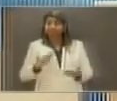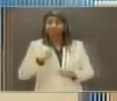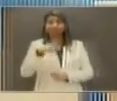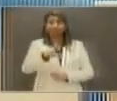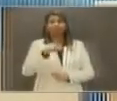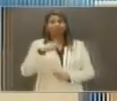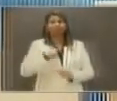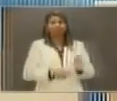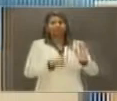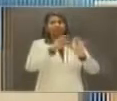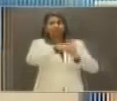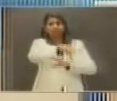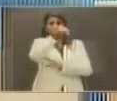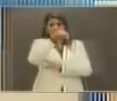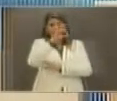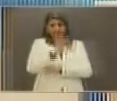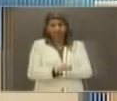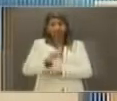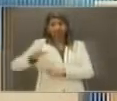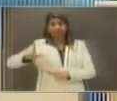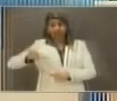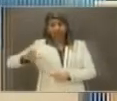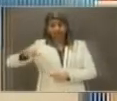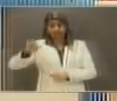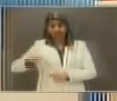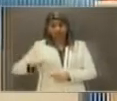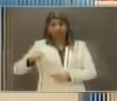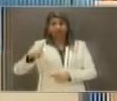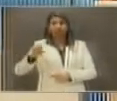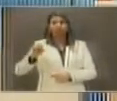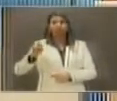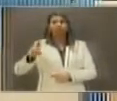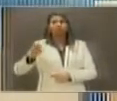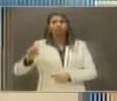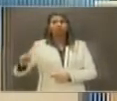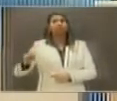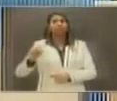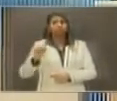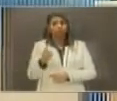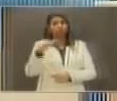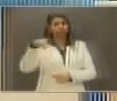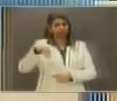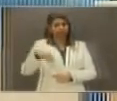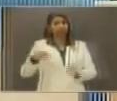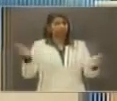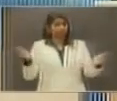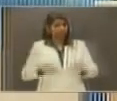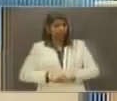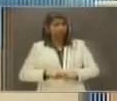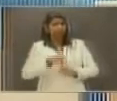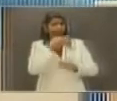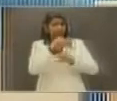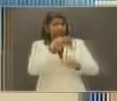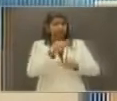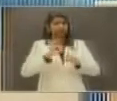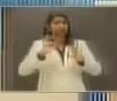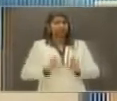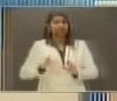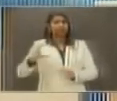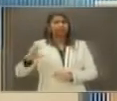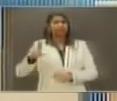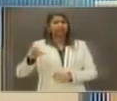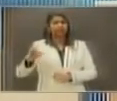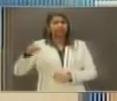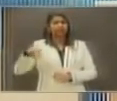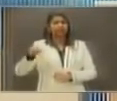bloco, a candidata Leila Fonseca do PROS terá um minuto para comentar esse seguinte tema, criminalização da